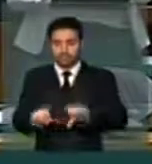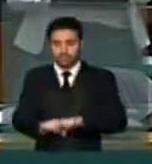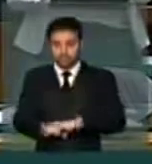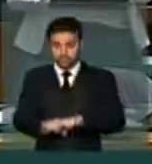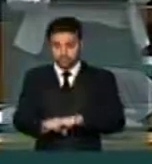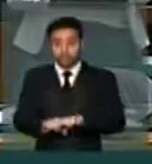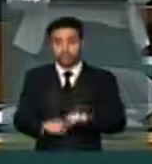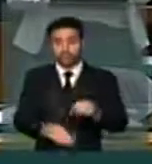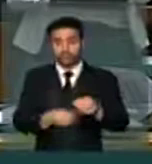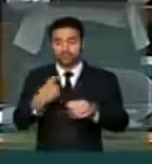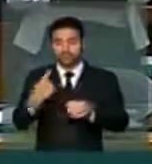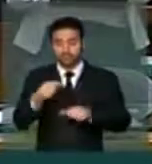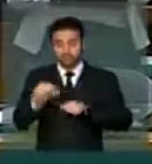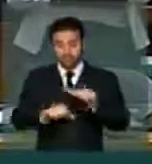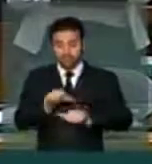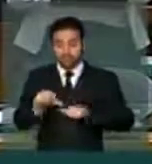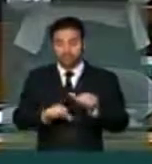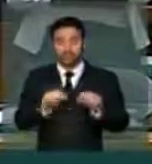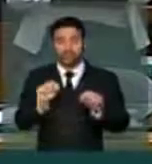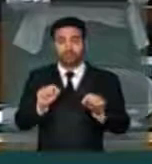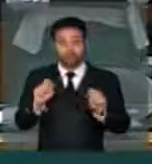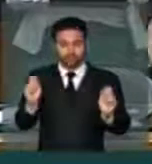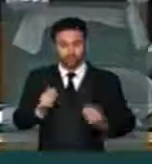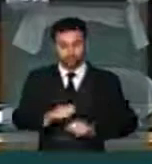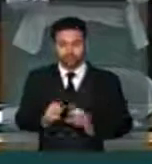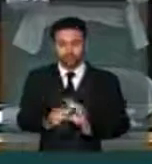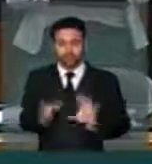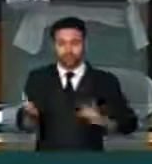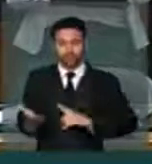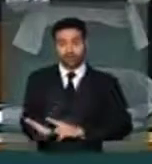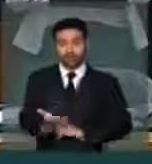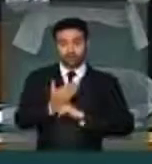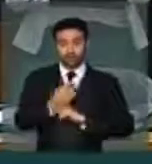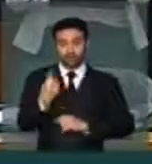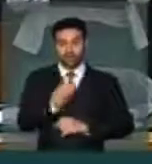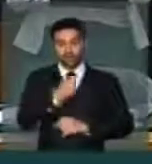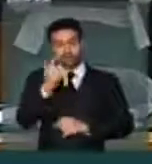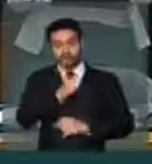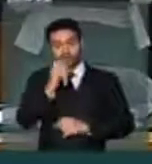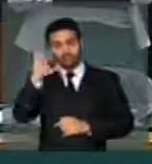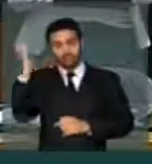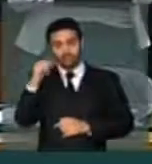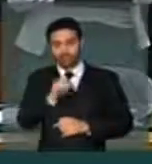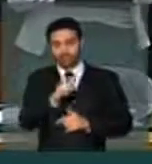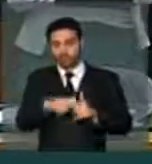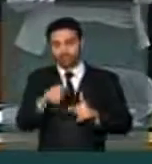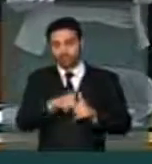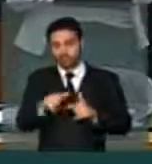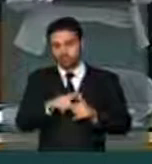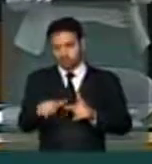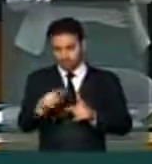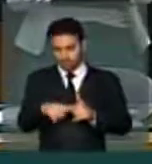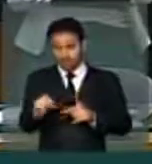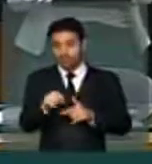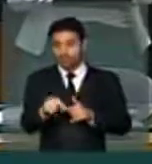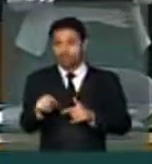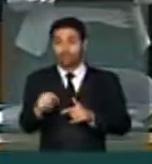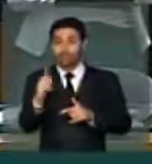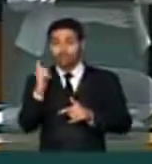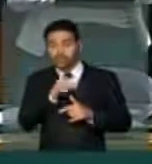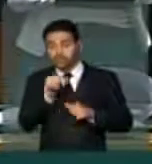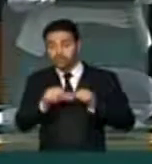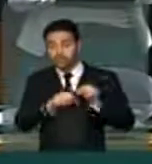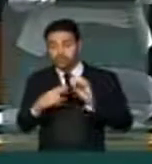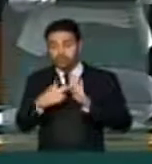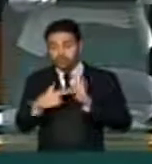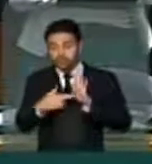Mudanças que nos ajudem a coacionar essa guerra fiscal e reformar o